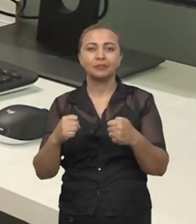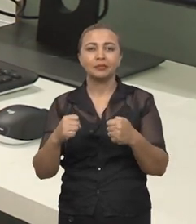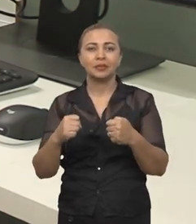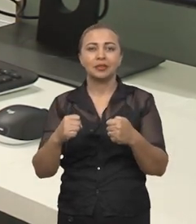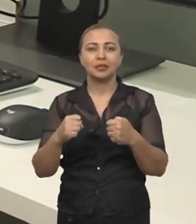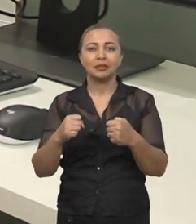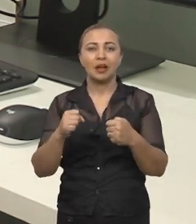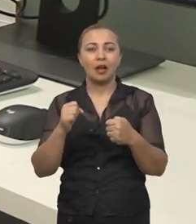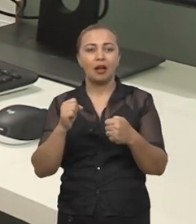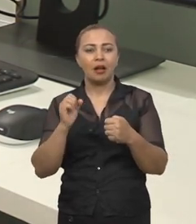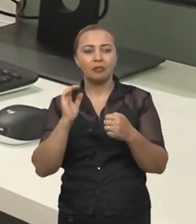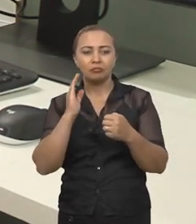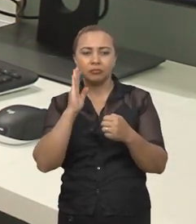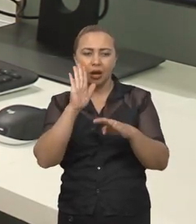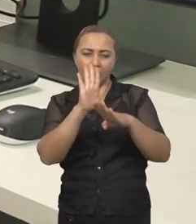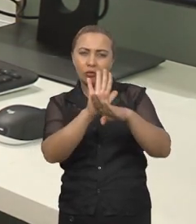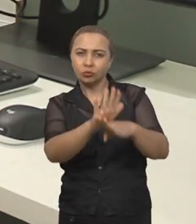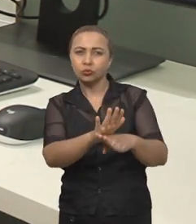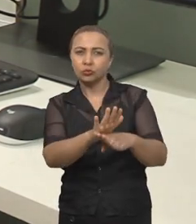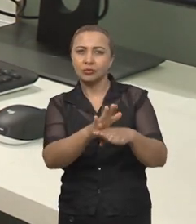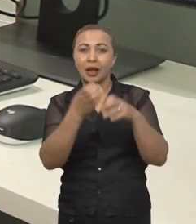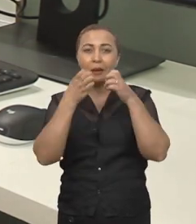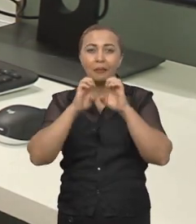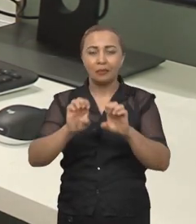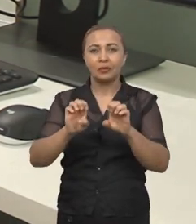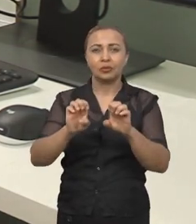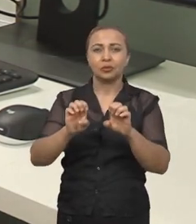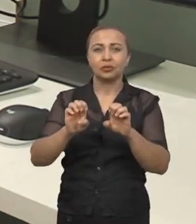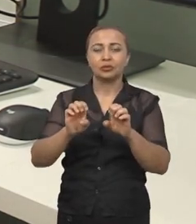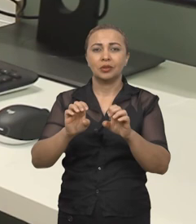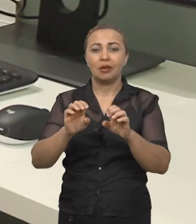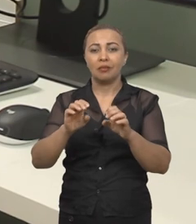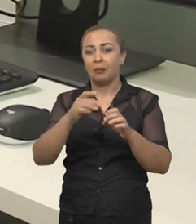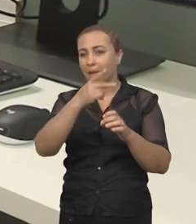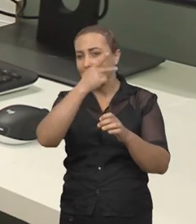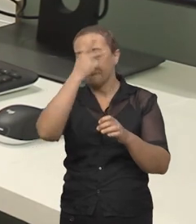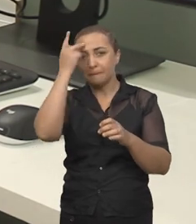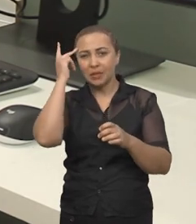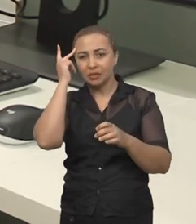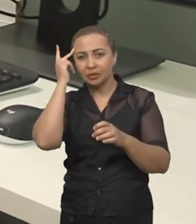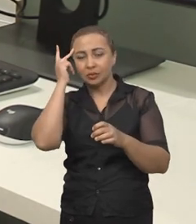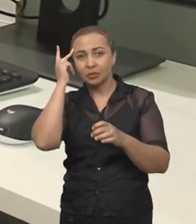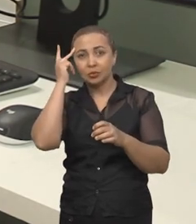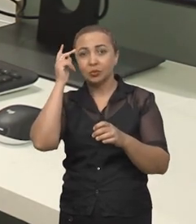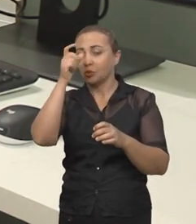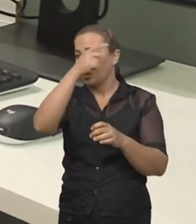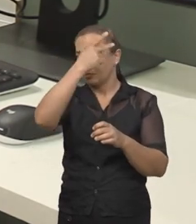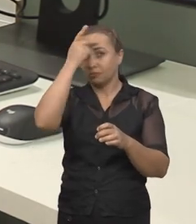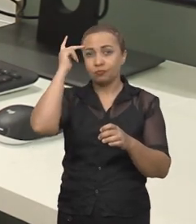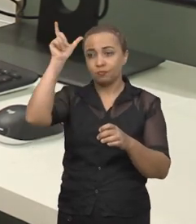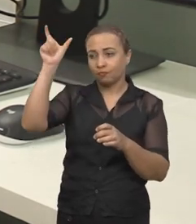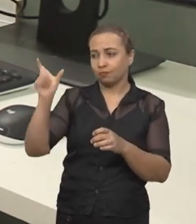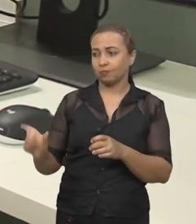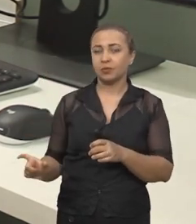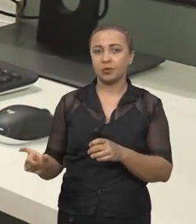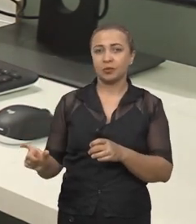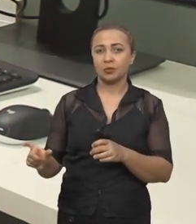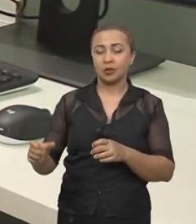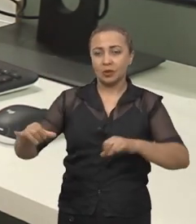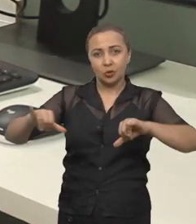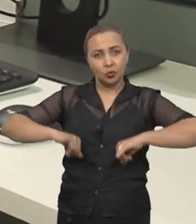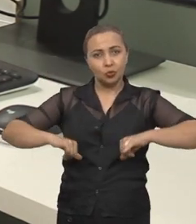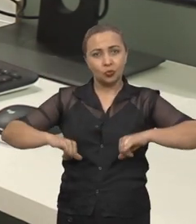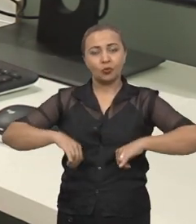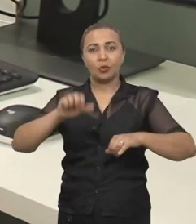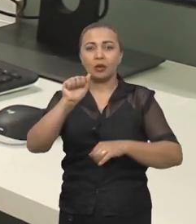do atendimento emergencial em casos, especificamente, de pacientes acometidos